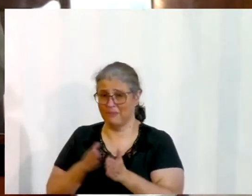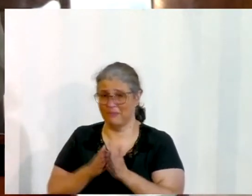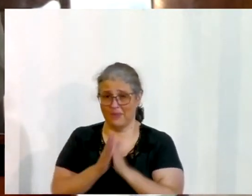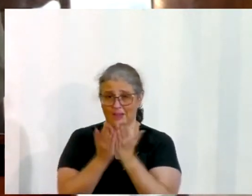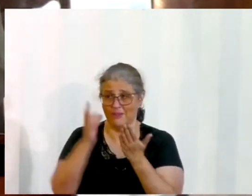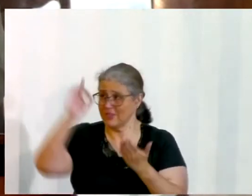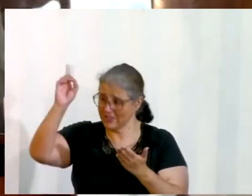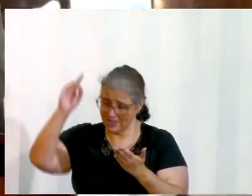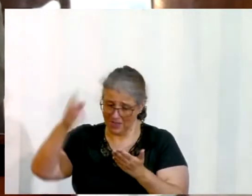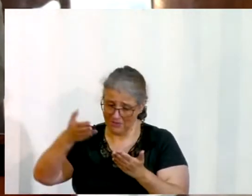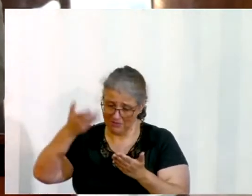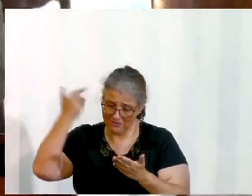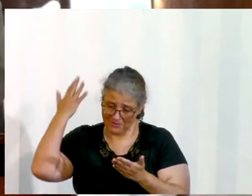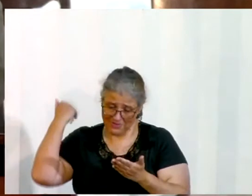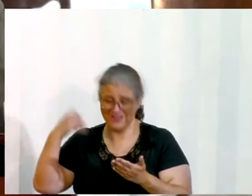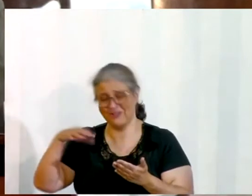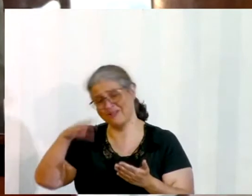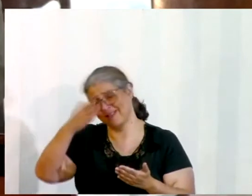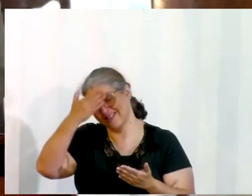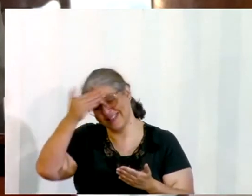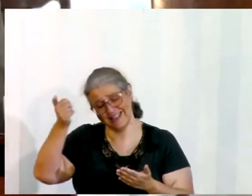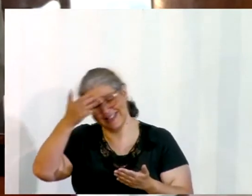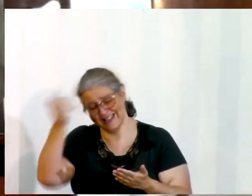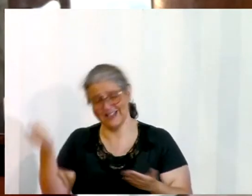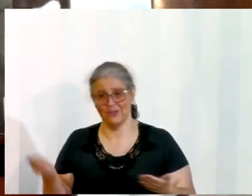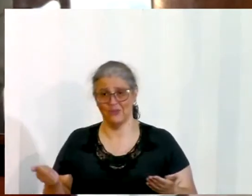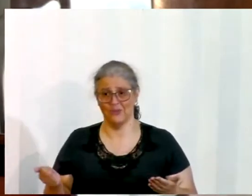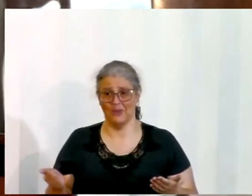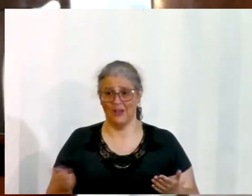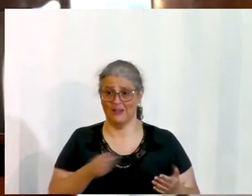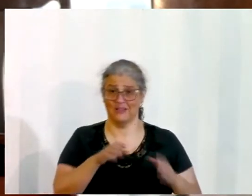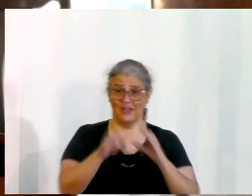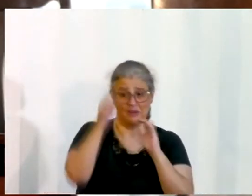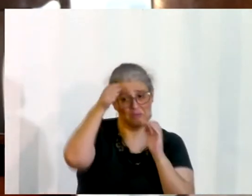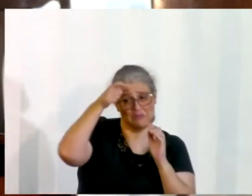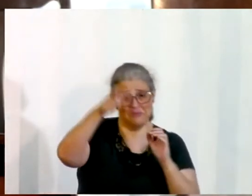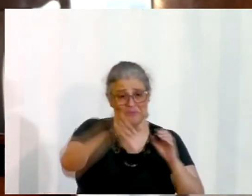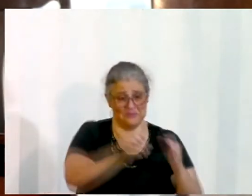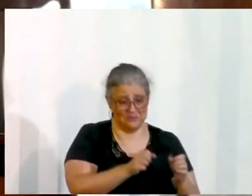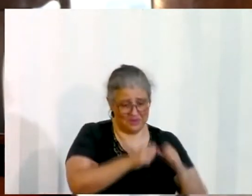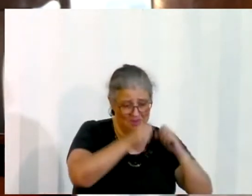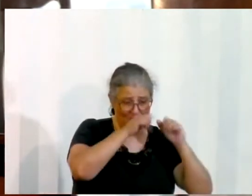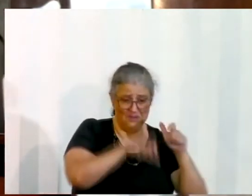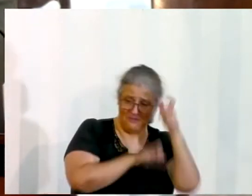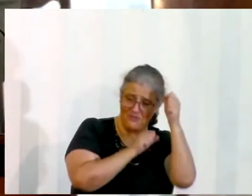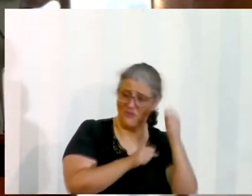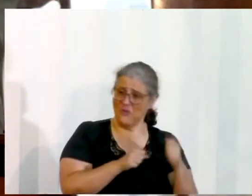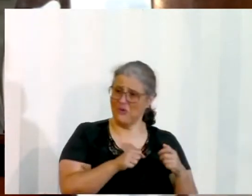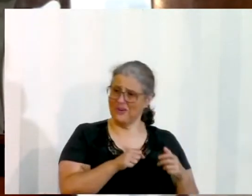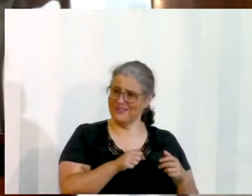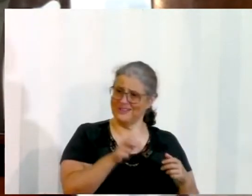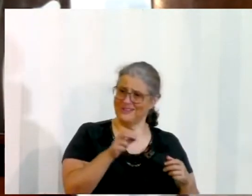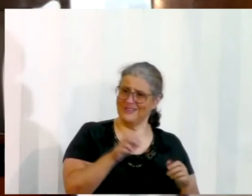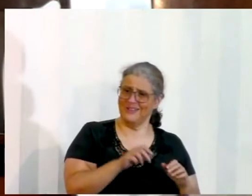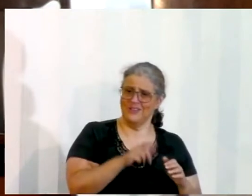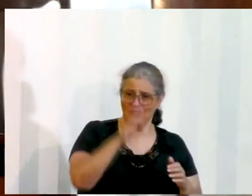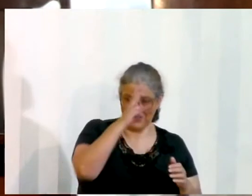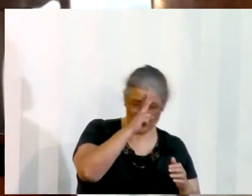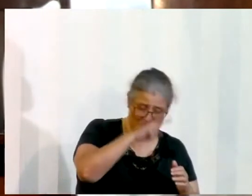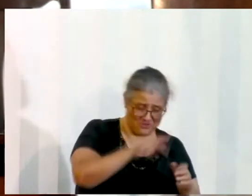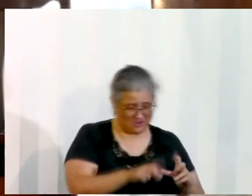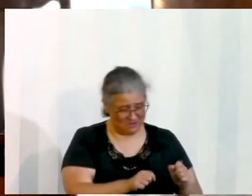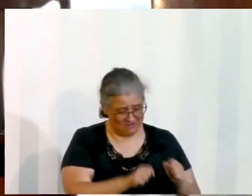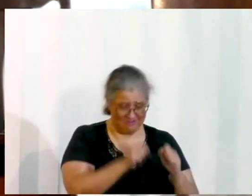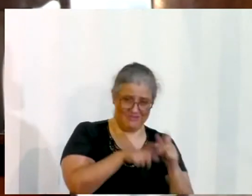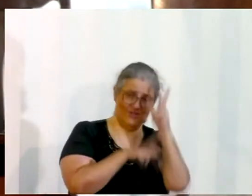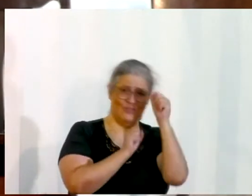o tradicionalismo ganhando força, o legalismo, muitas outras coisas, a tradição da igreja sendo colocada